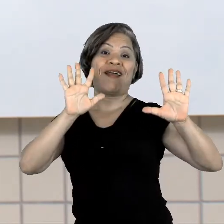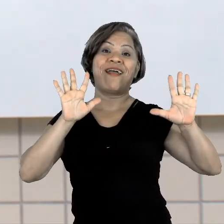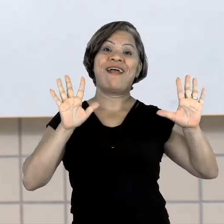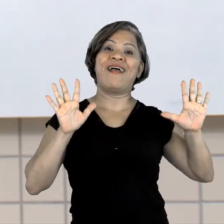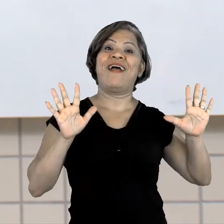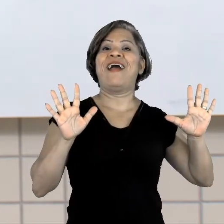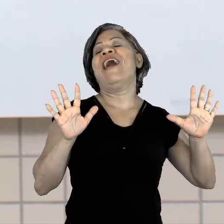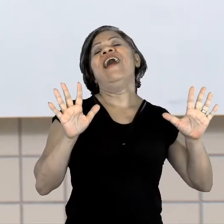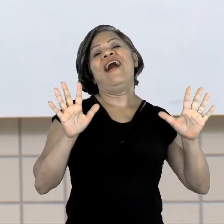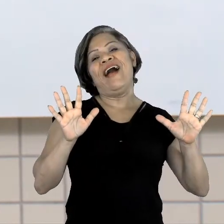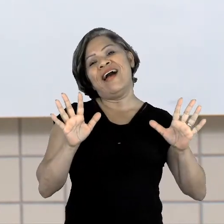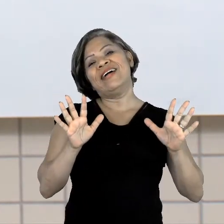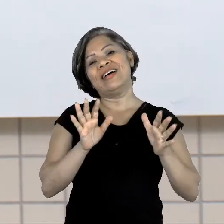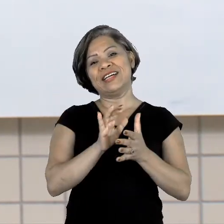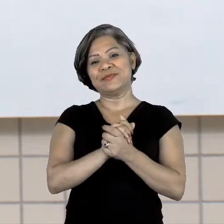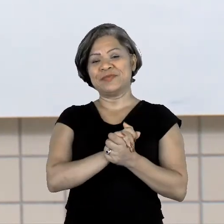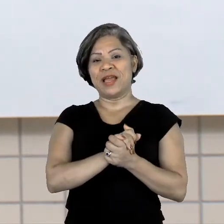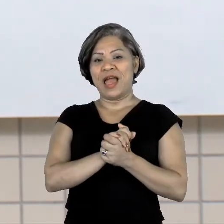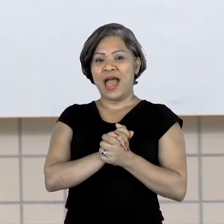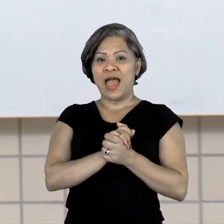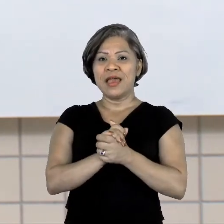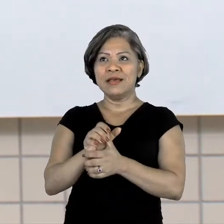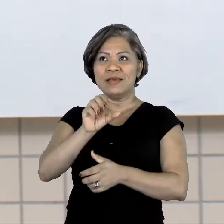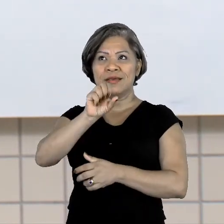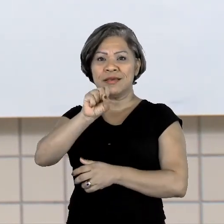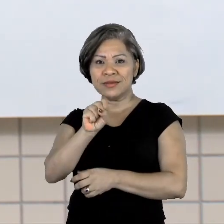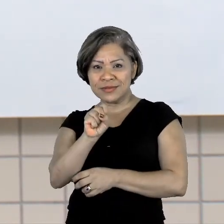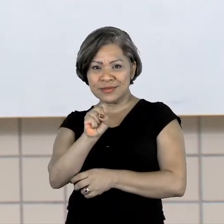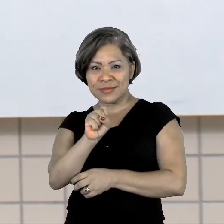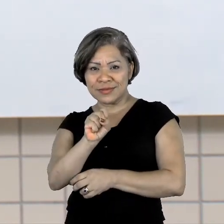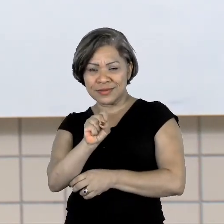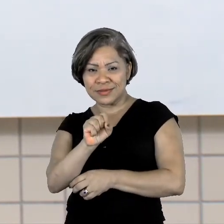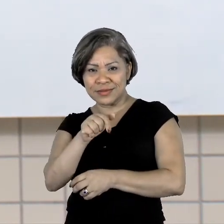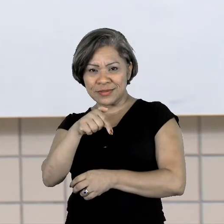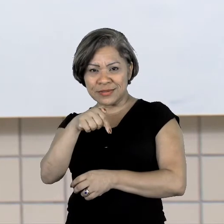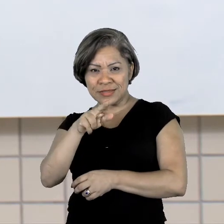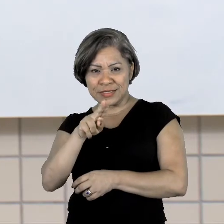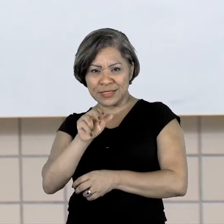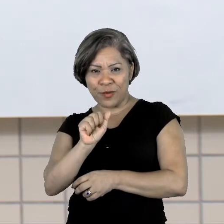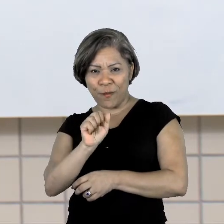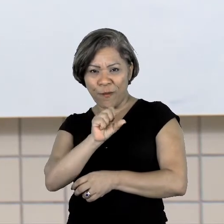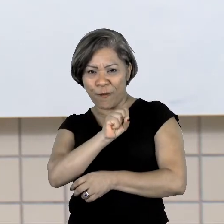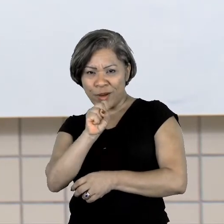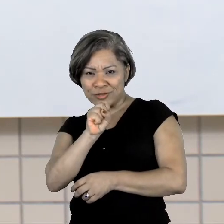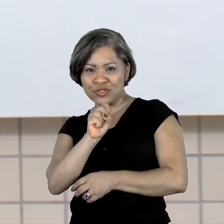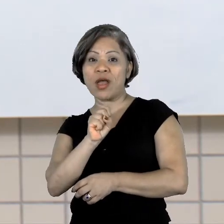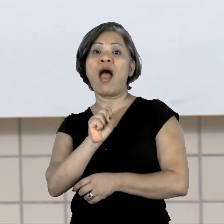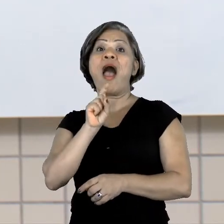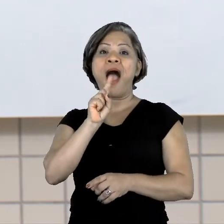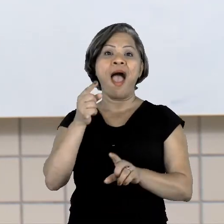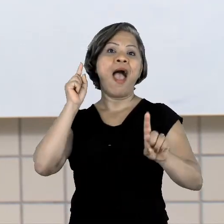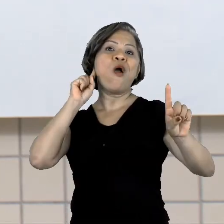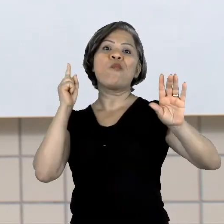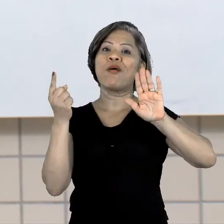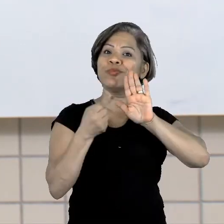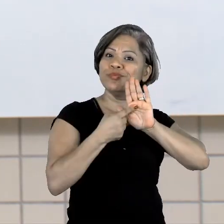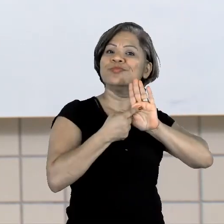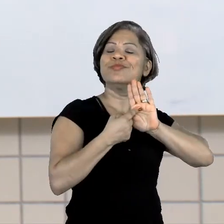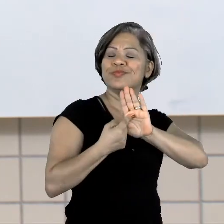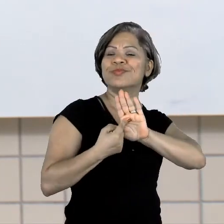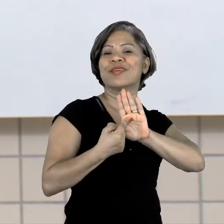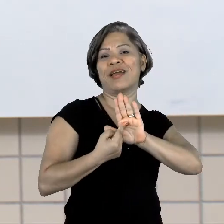squash. Esse squash é uma onomatopeia. Olha o balãozinho, todo